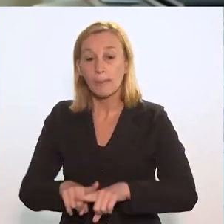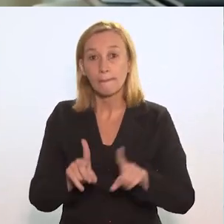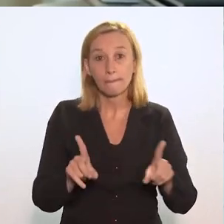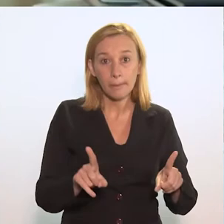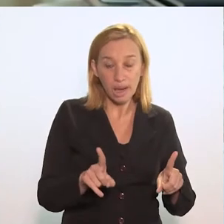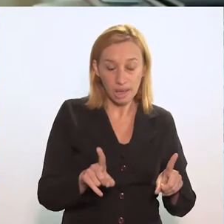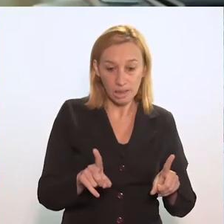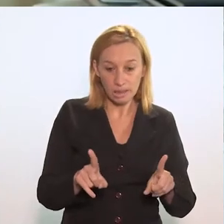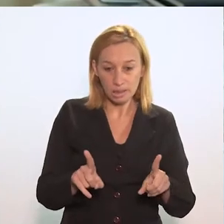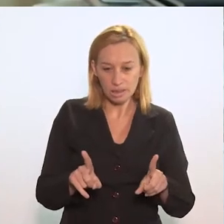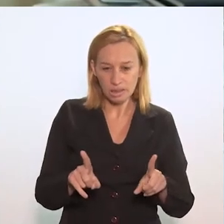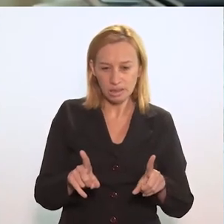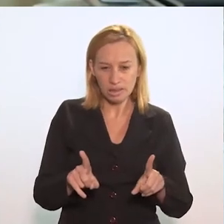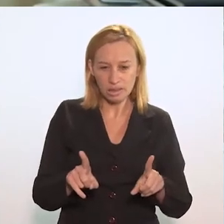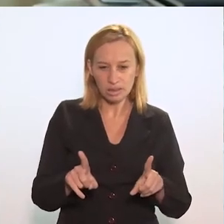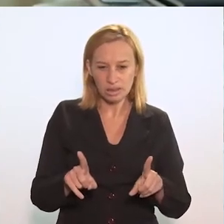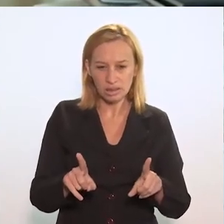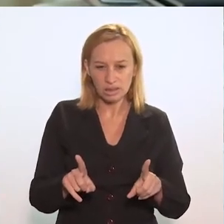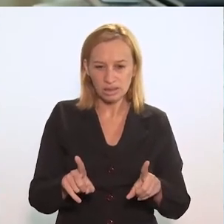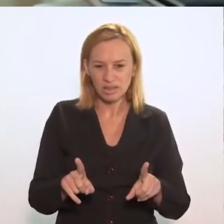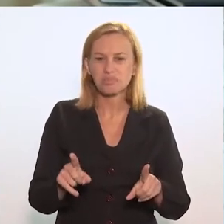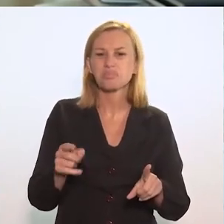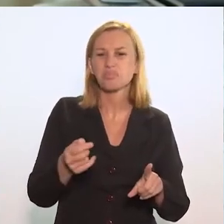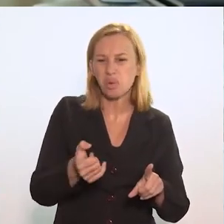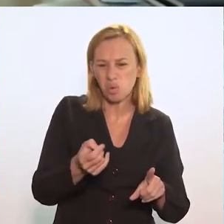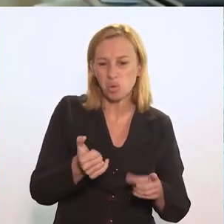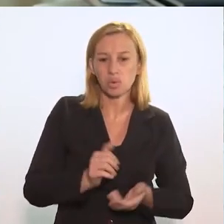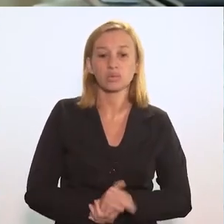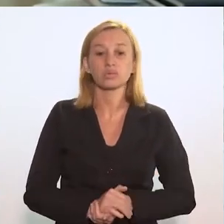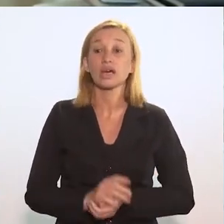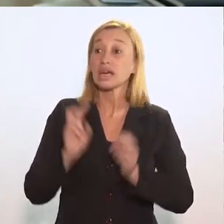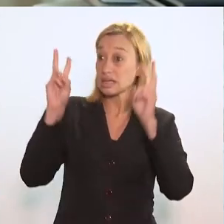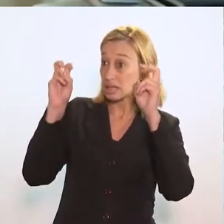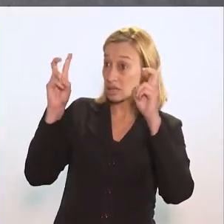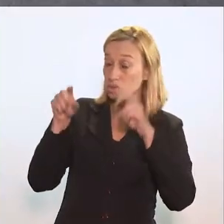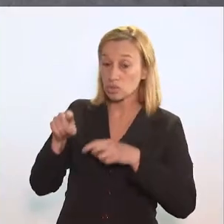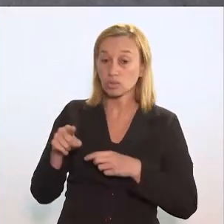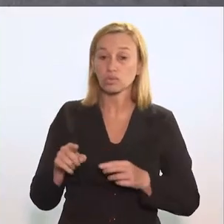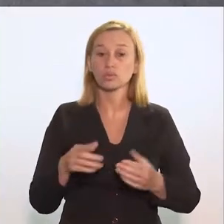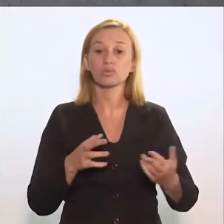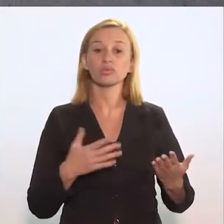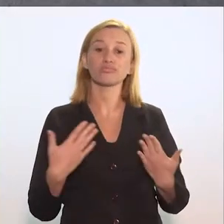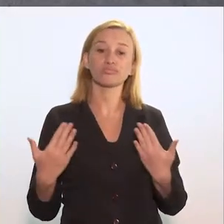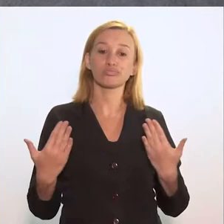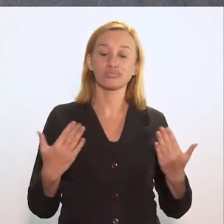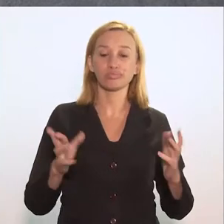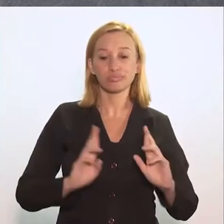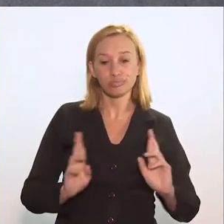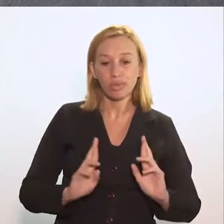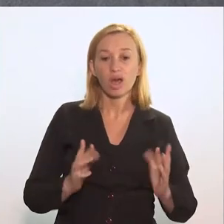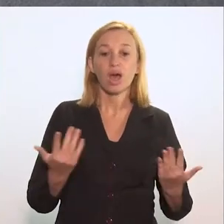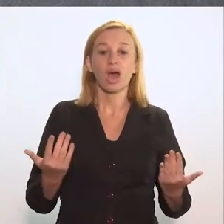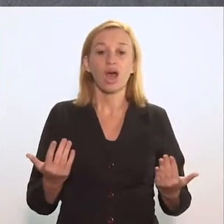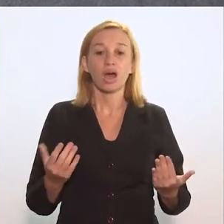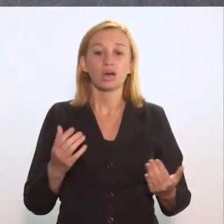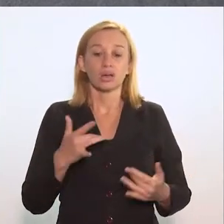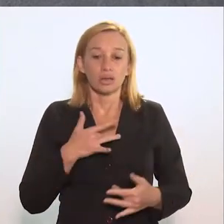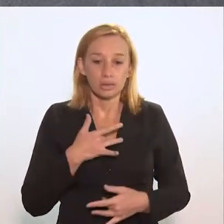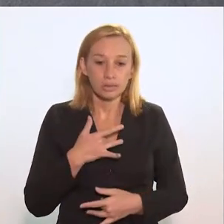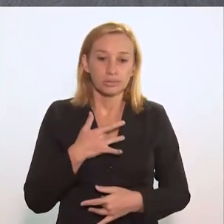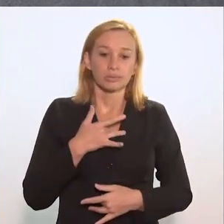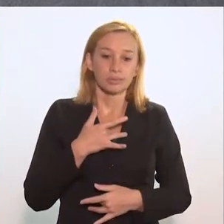do tempo, mas muito aquém daquilo que a gente gostaria que acontecesse. Você falou dessa questão social da tuberculose, né?